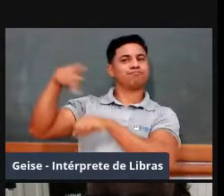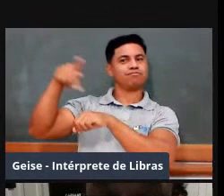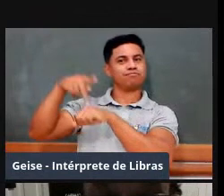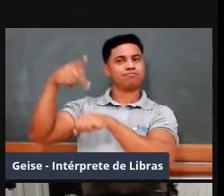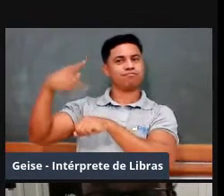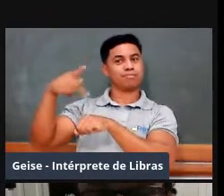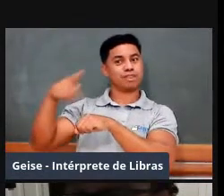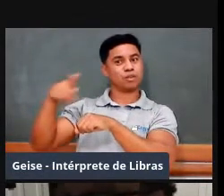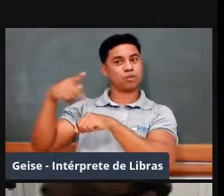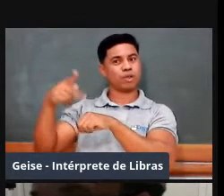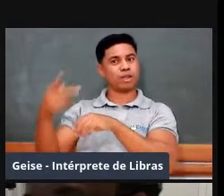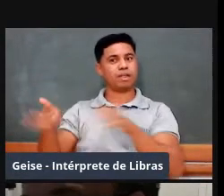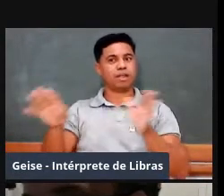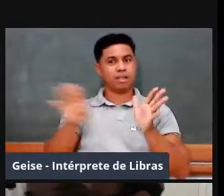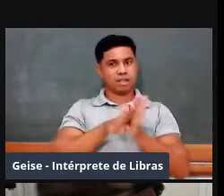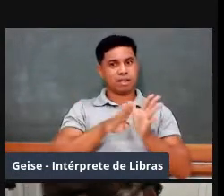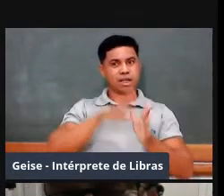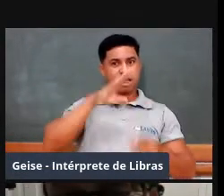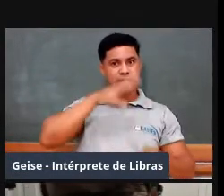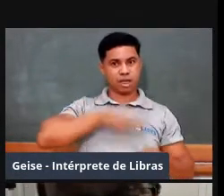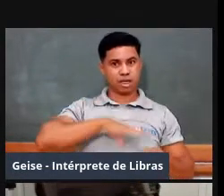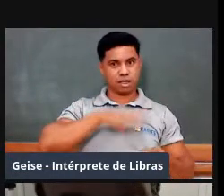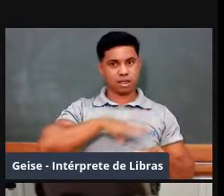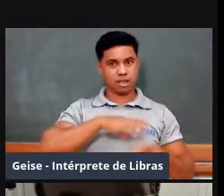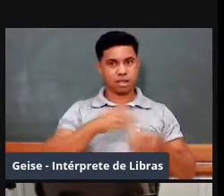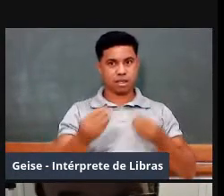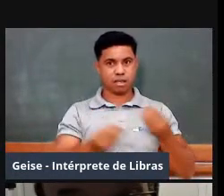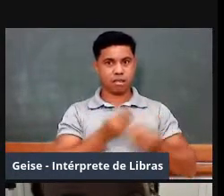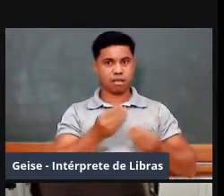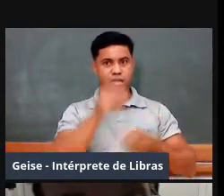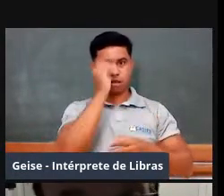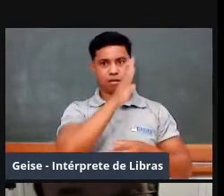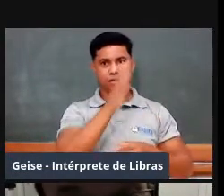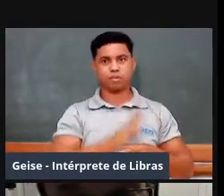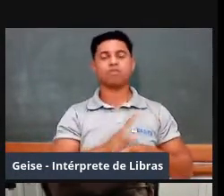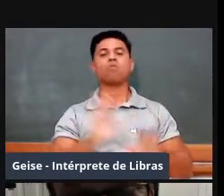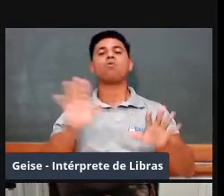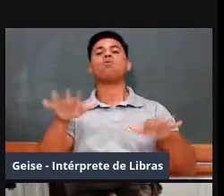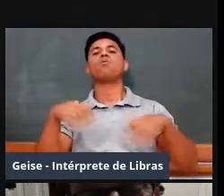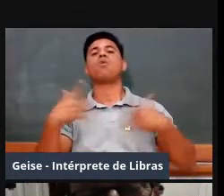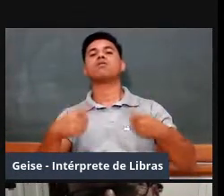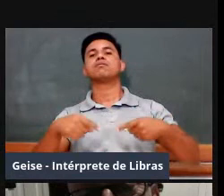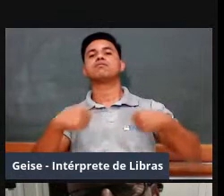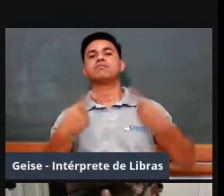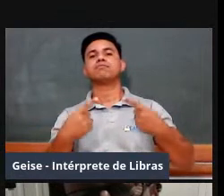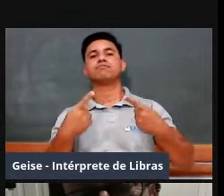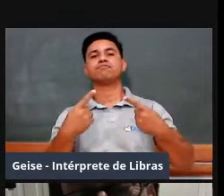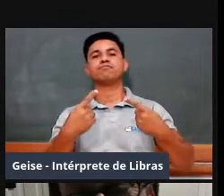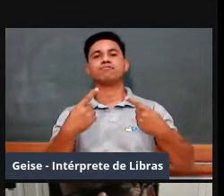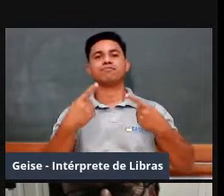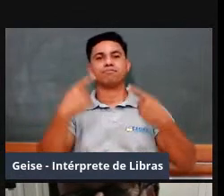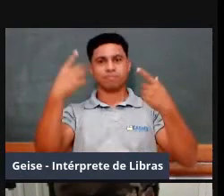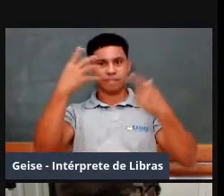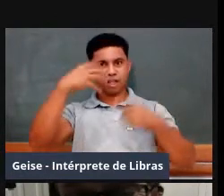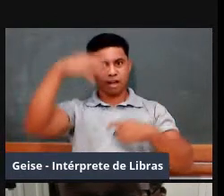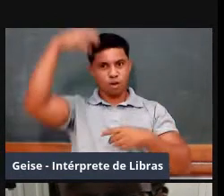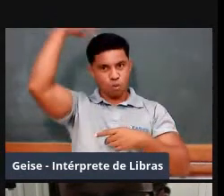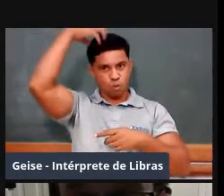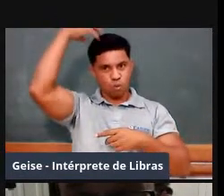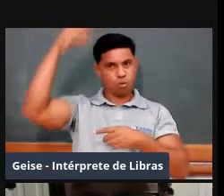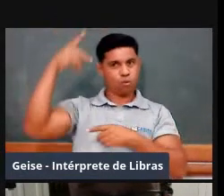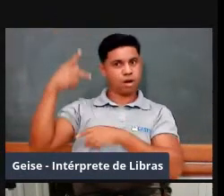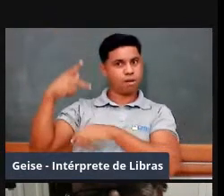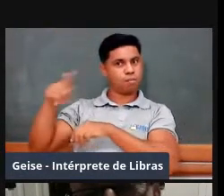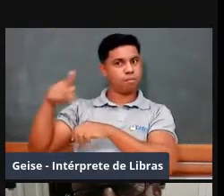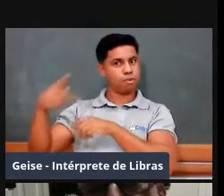ao Brasil, um desafio que eles têm, a coroa portuguesa, é preservar o